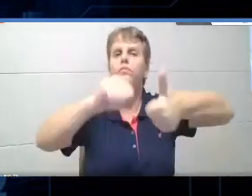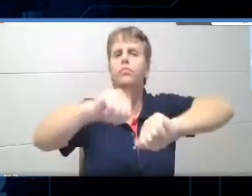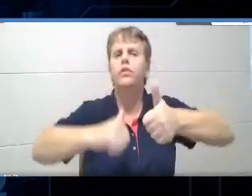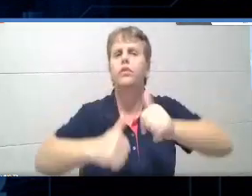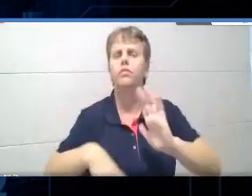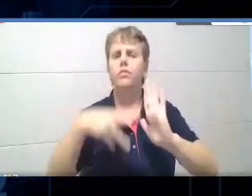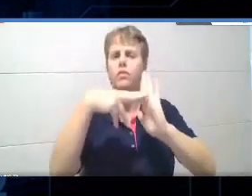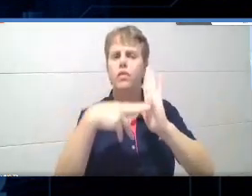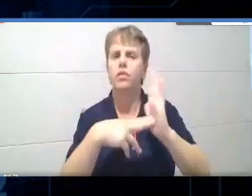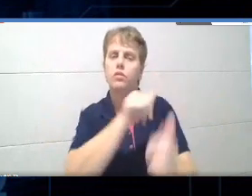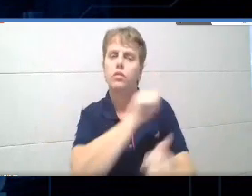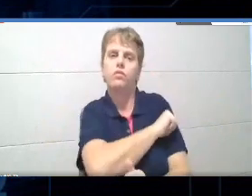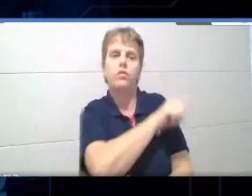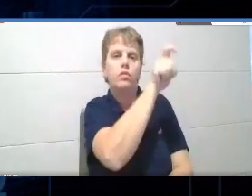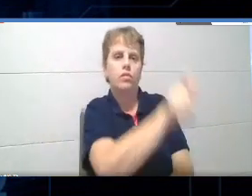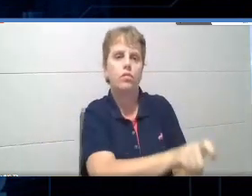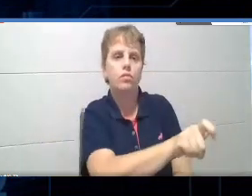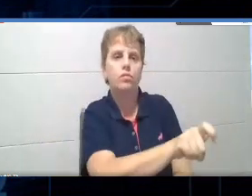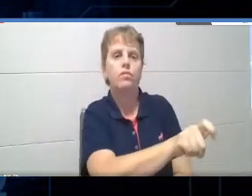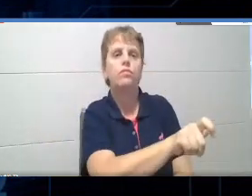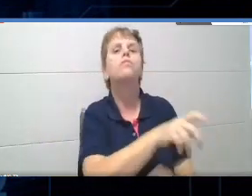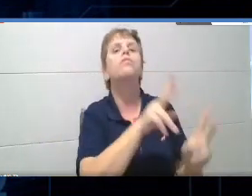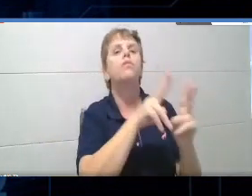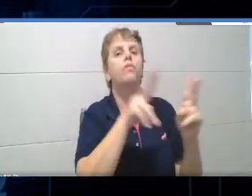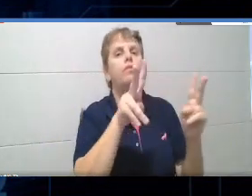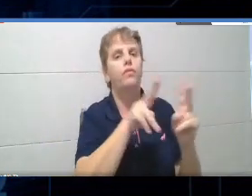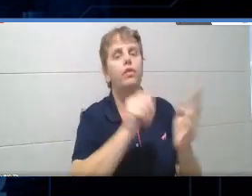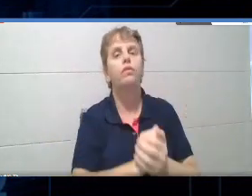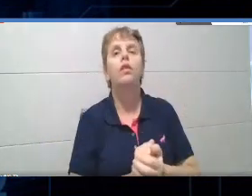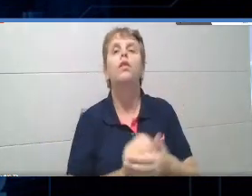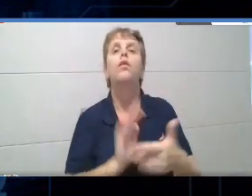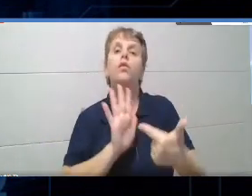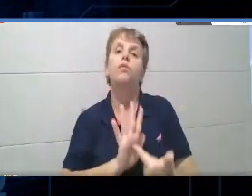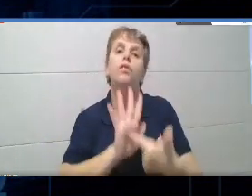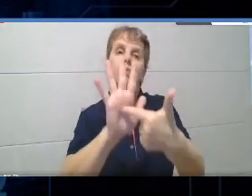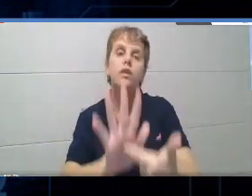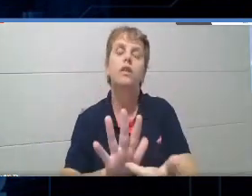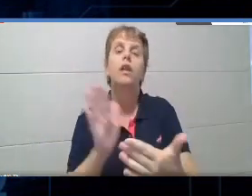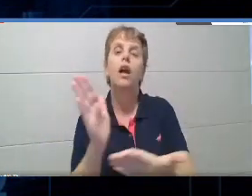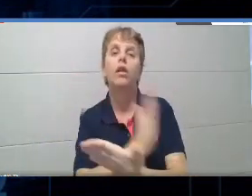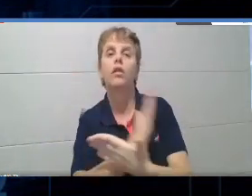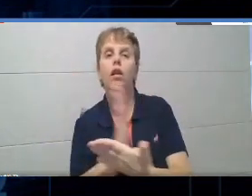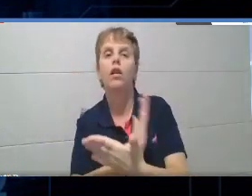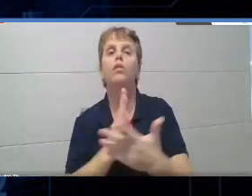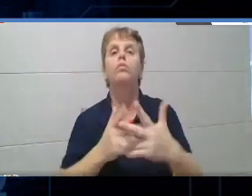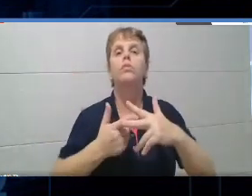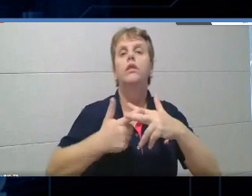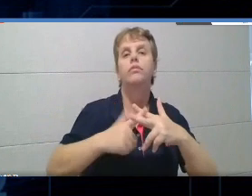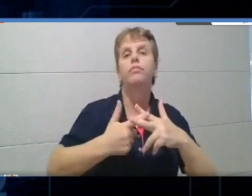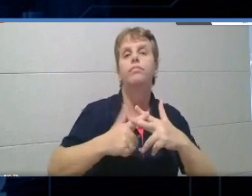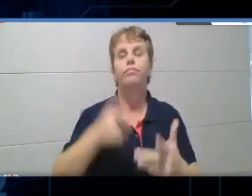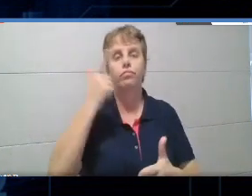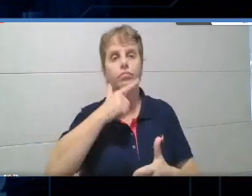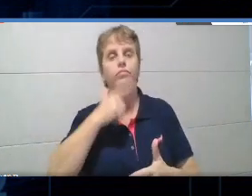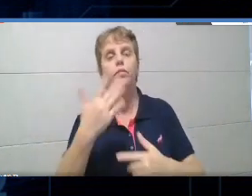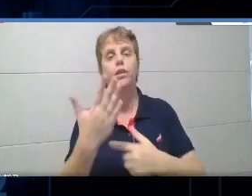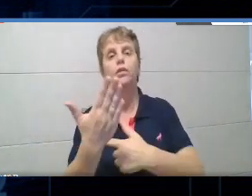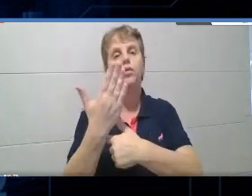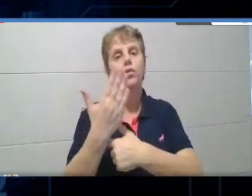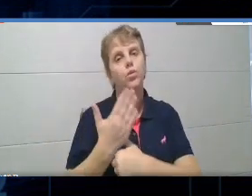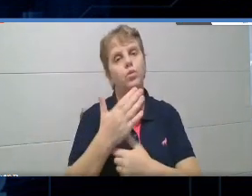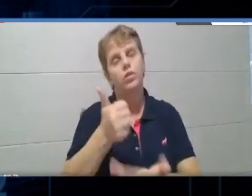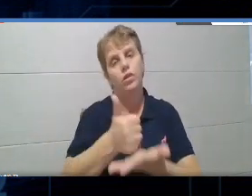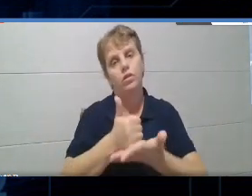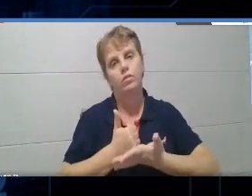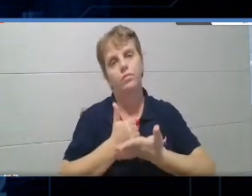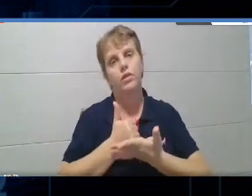forma online, né, então a gente vai trazer aí algumas ferramentas que vão poder apoiá-los, né, nesse contexto e